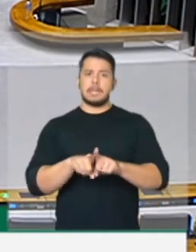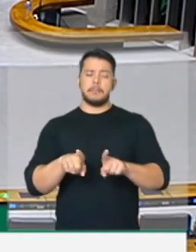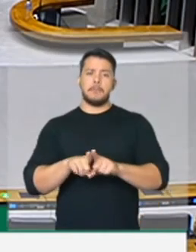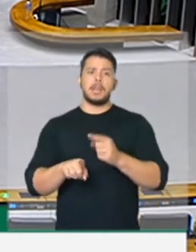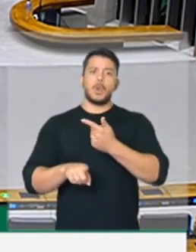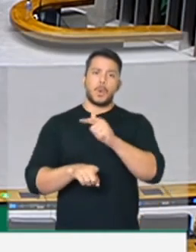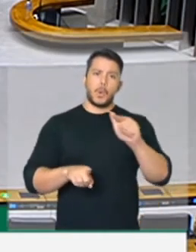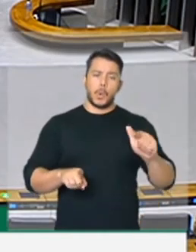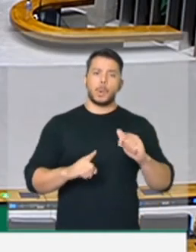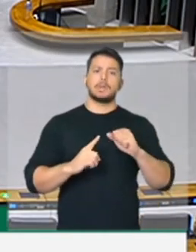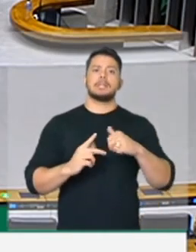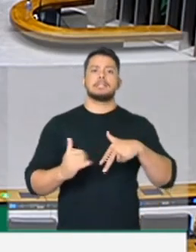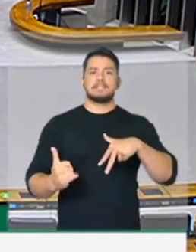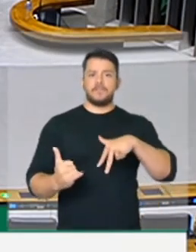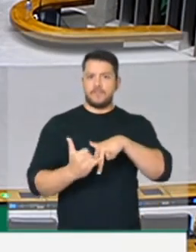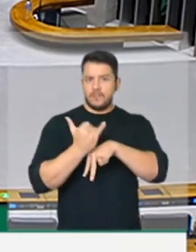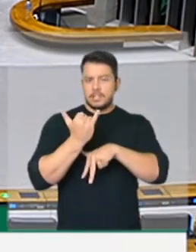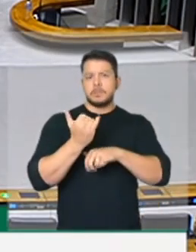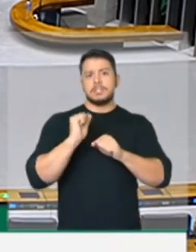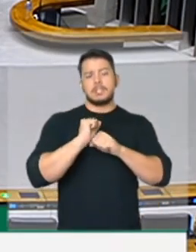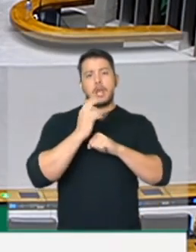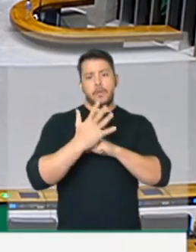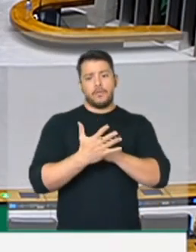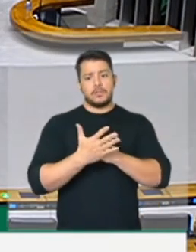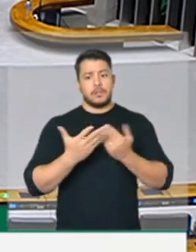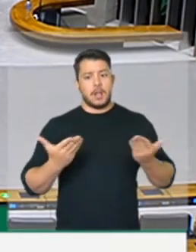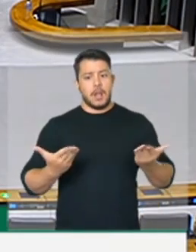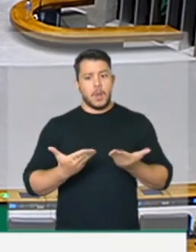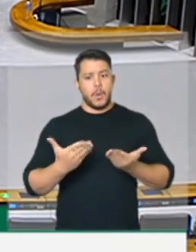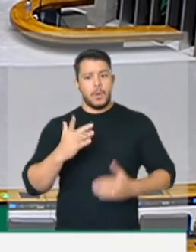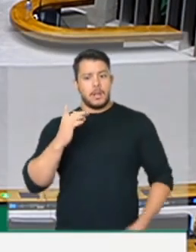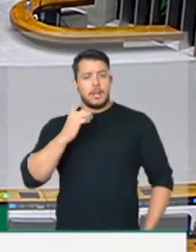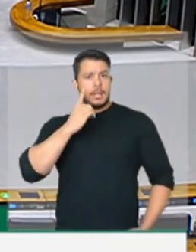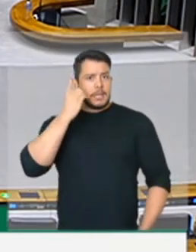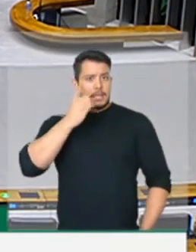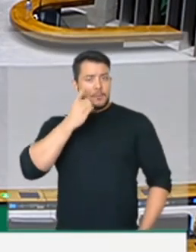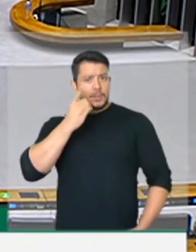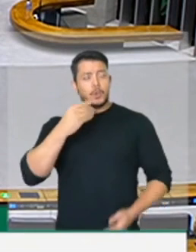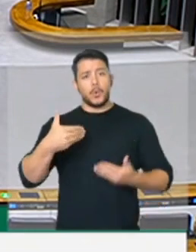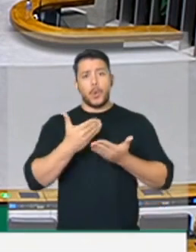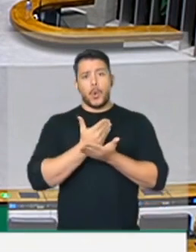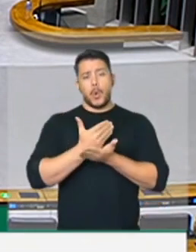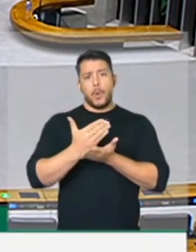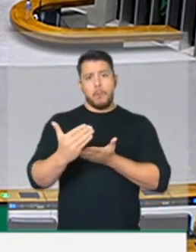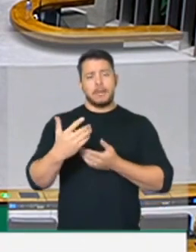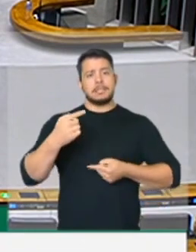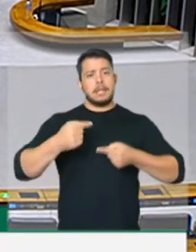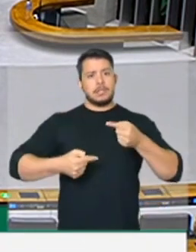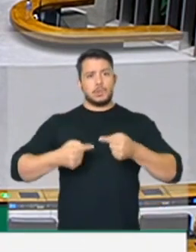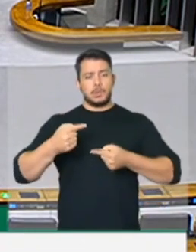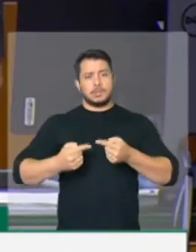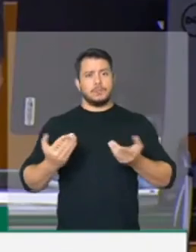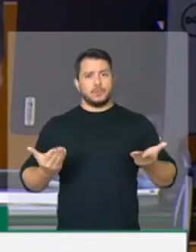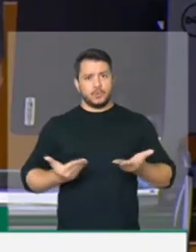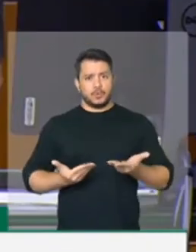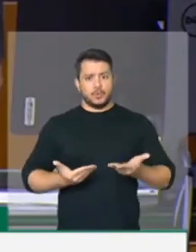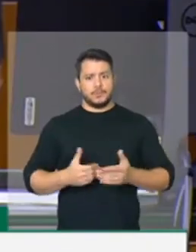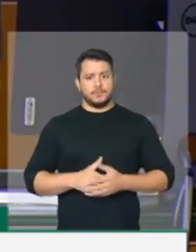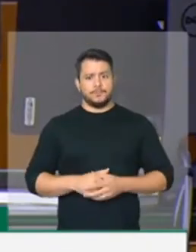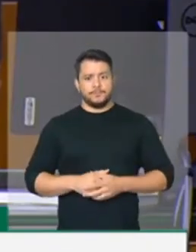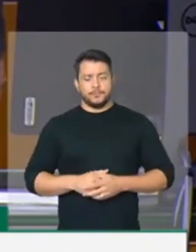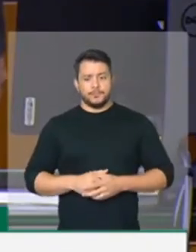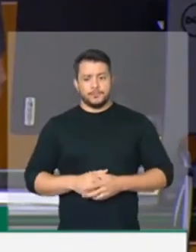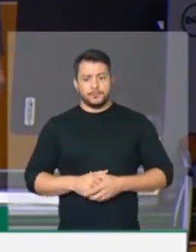Nesse momento, o deputado Arthur Lira, presidente da Câmara, abre a ordem do dia, a fase deliberativa da sessão. 7